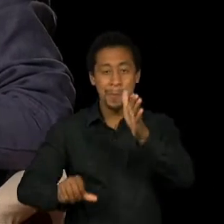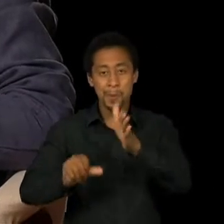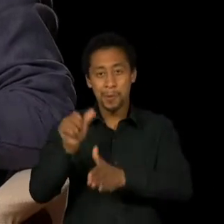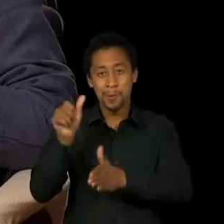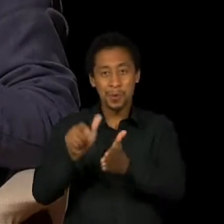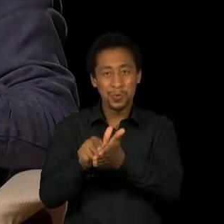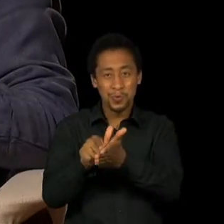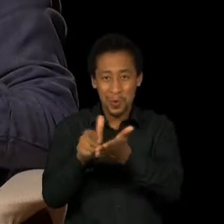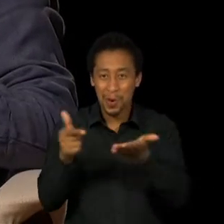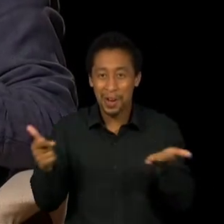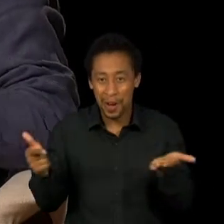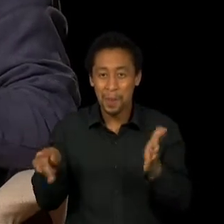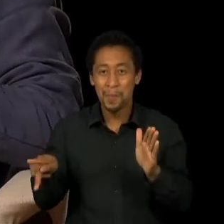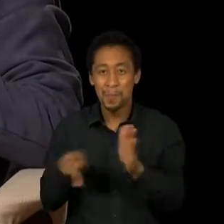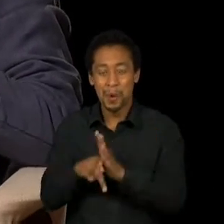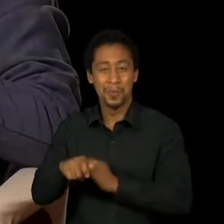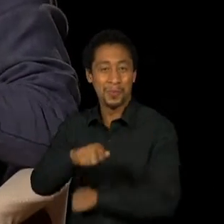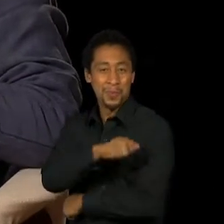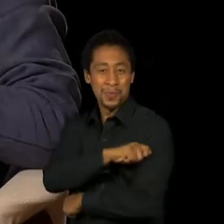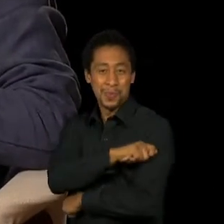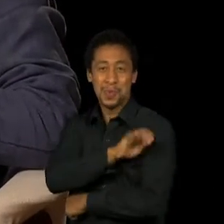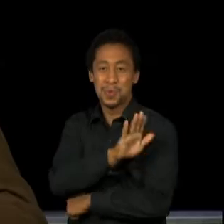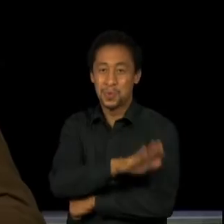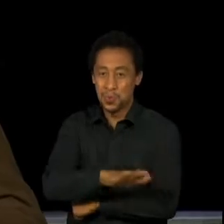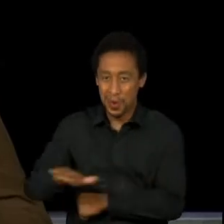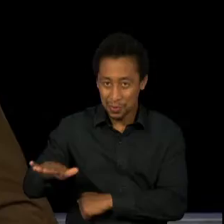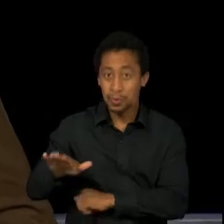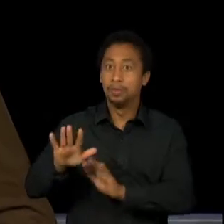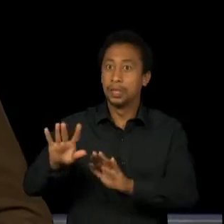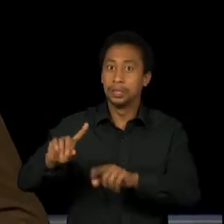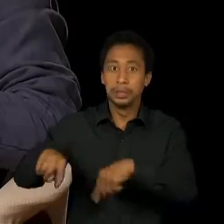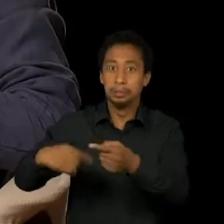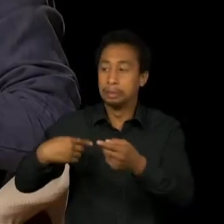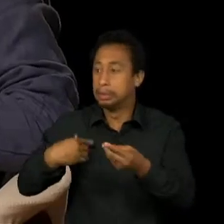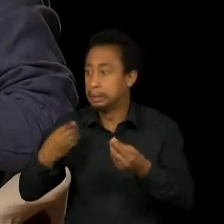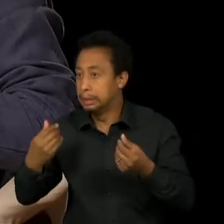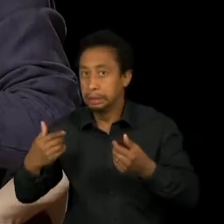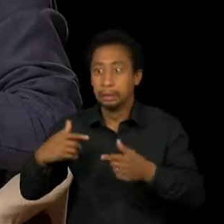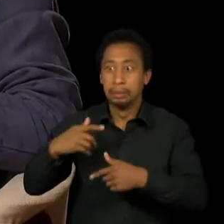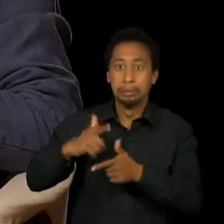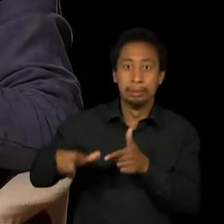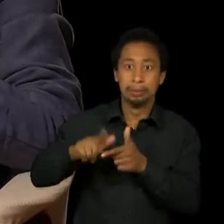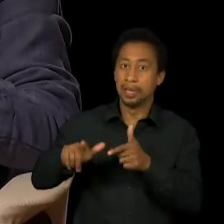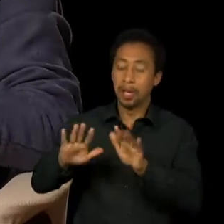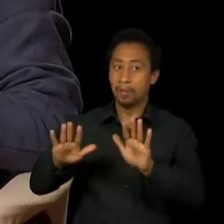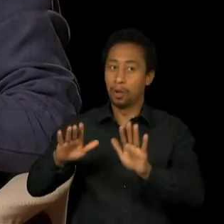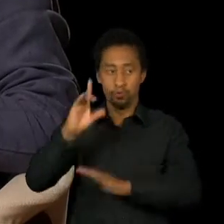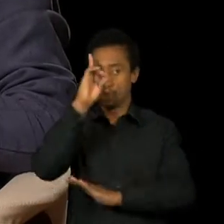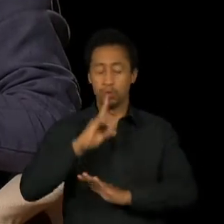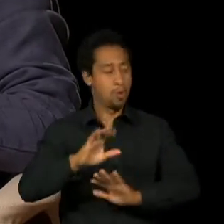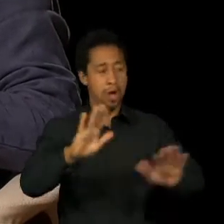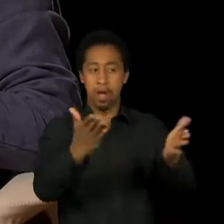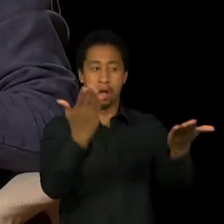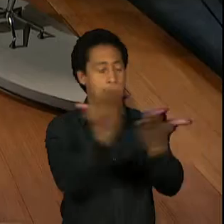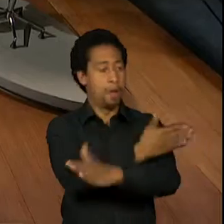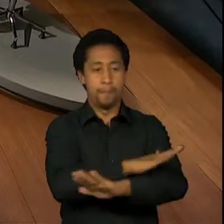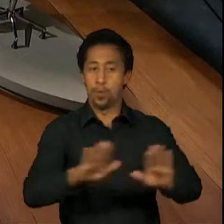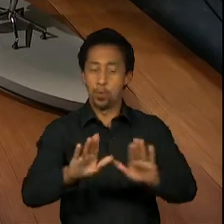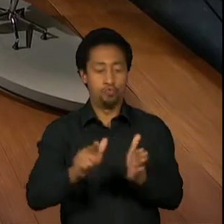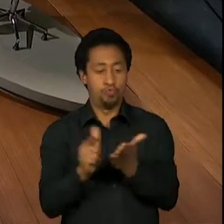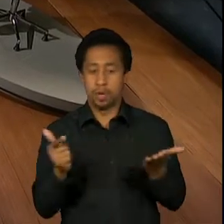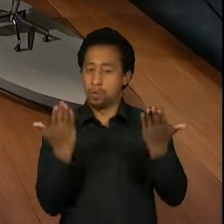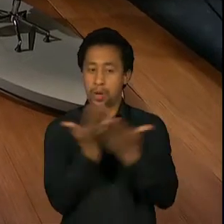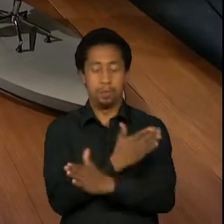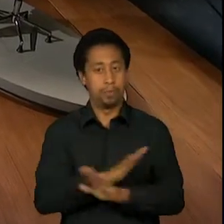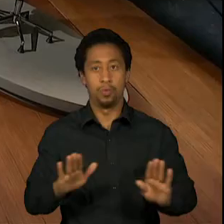Colégio Bandeirantes, que logo foi fechado, porque devia ser uma dor de cabeça para eles imensa. A gente tem uma parceria com o Colégio